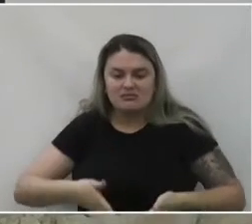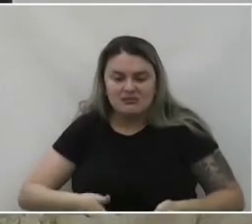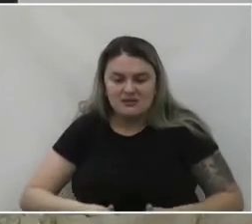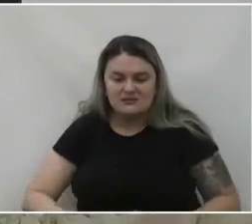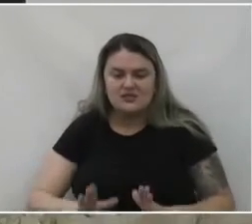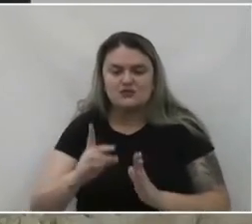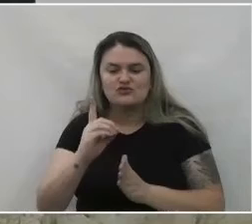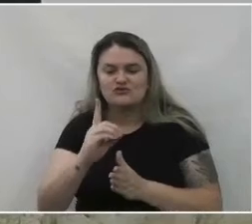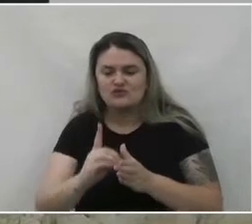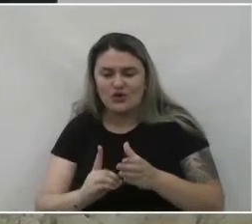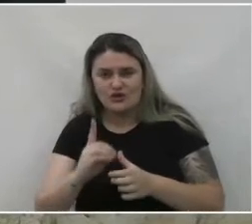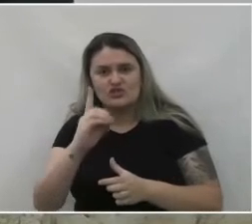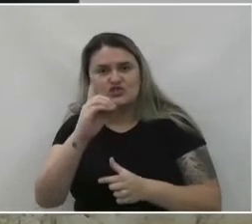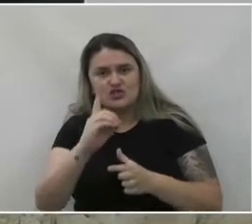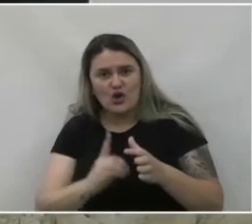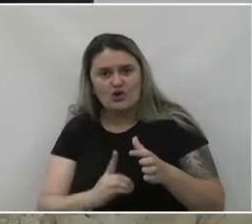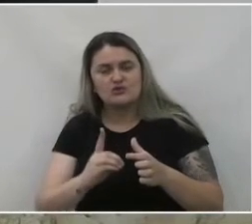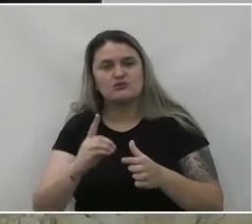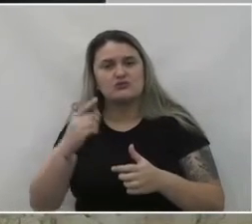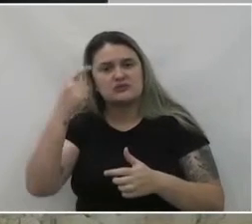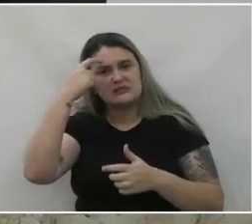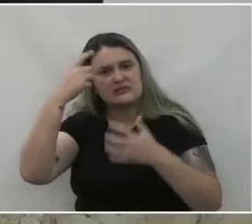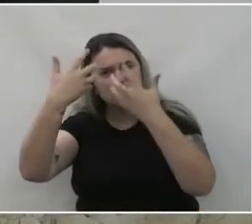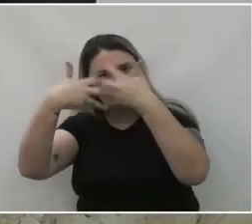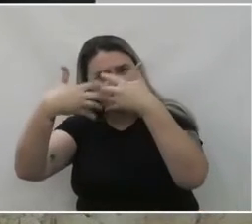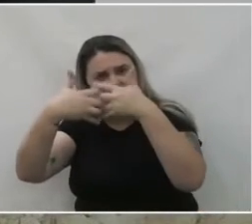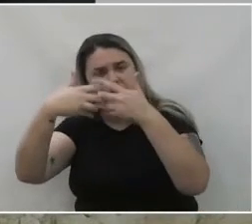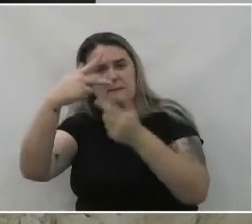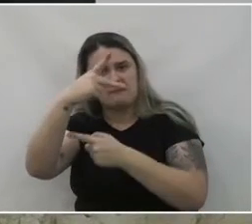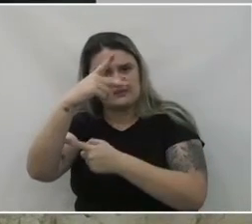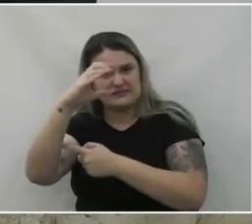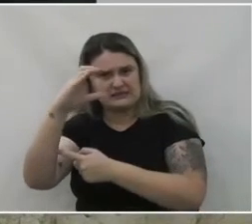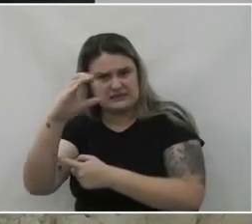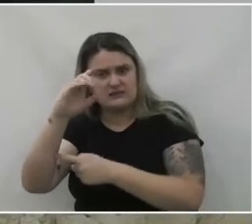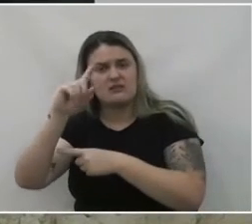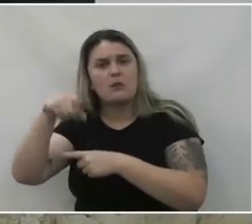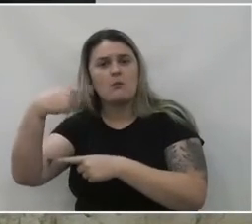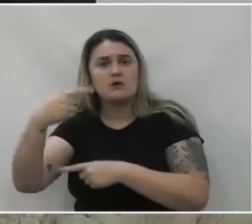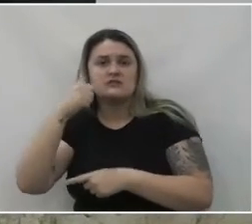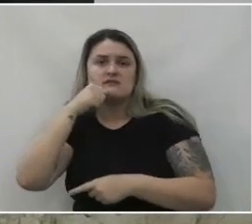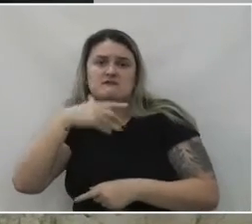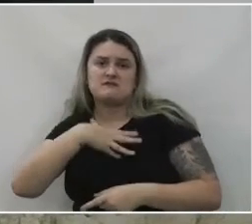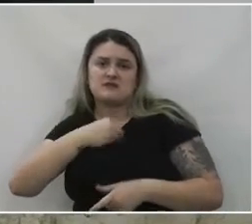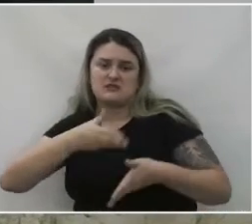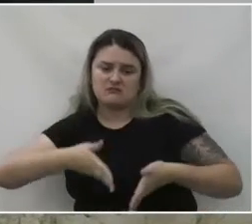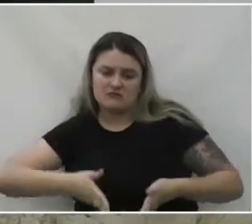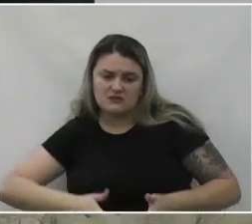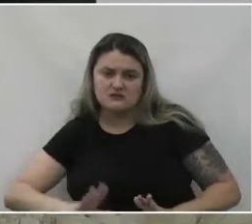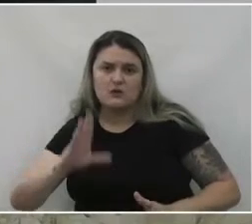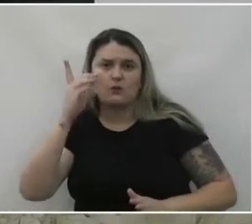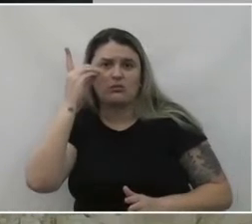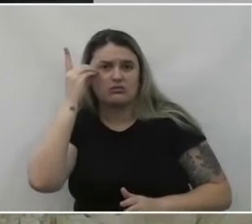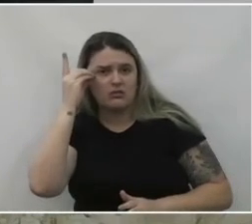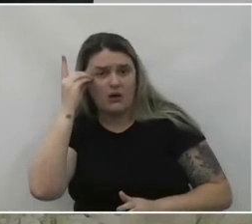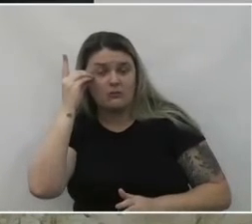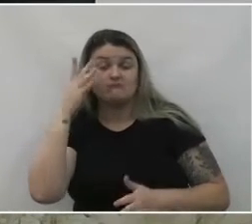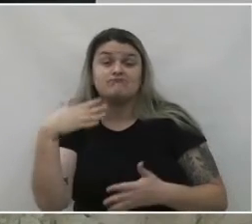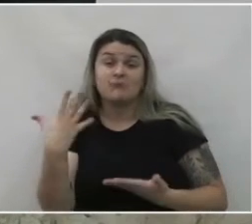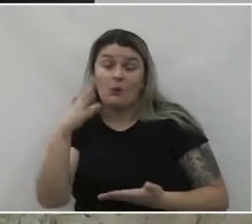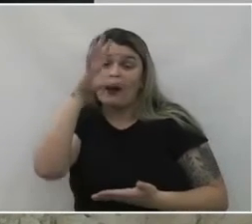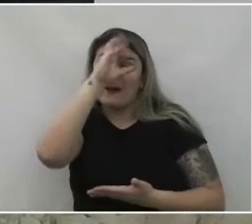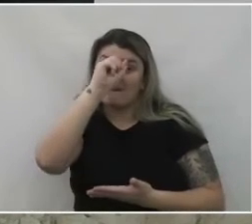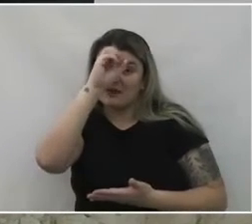depois vem o diagnóstico de uma síndrome de Down. mas a gente vai aprendendo que tudo é